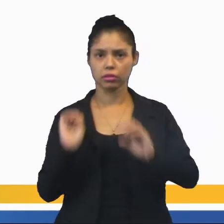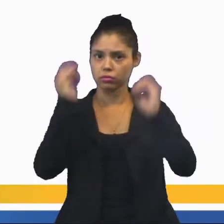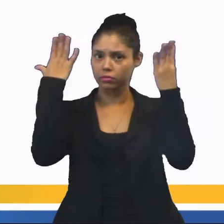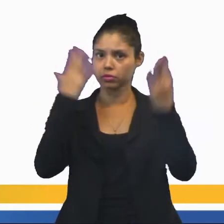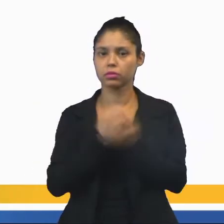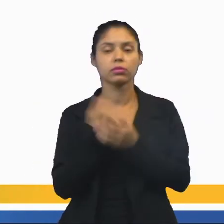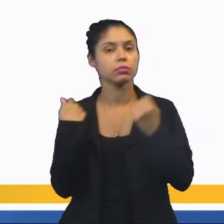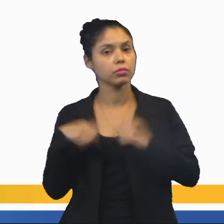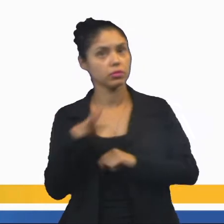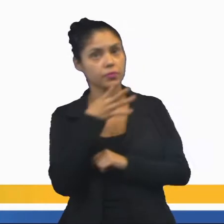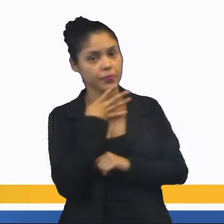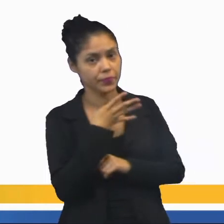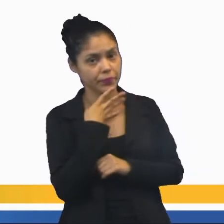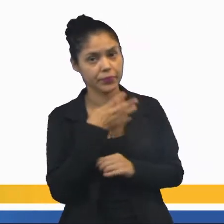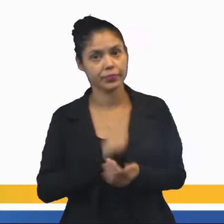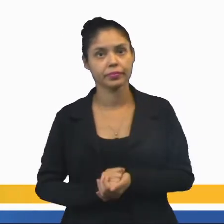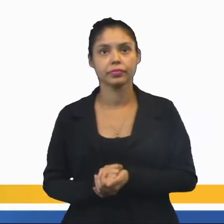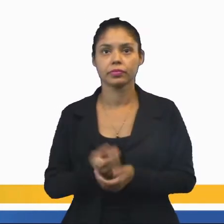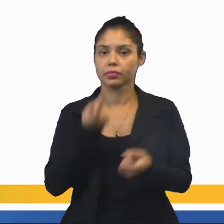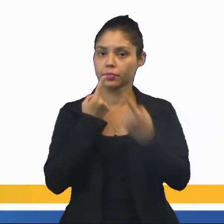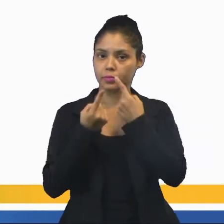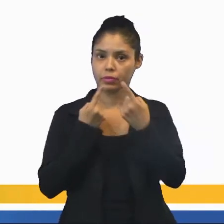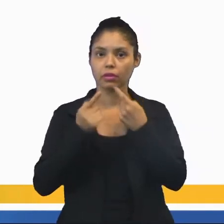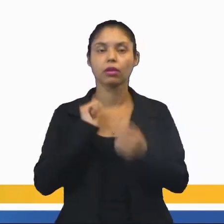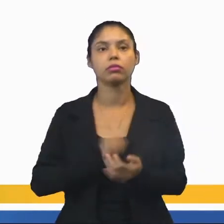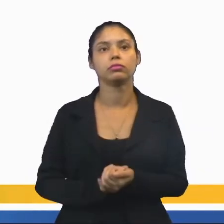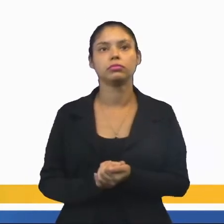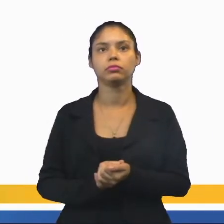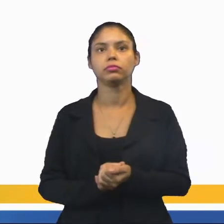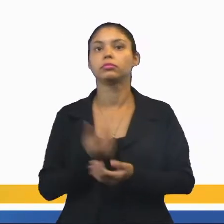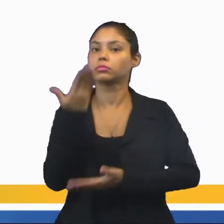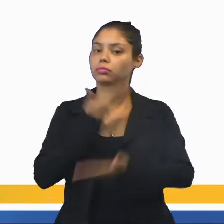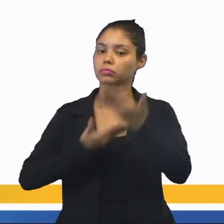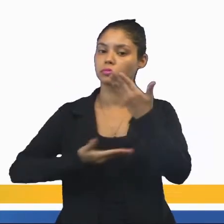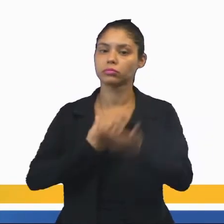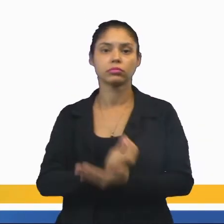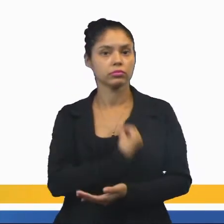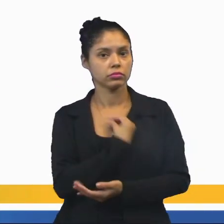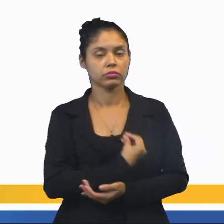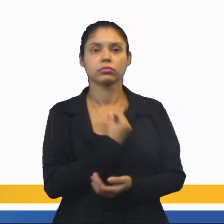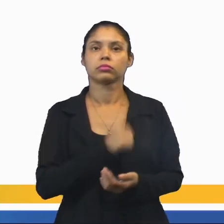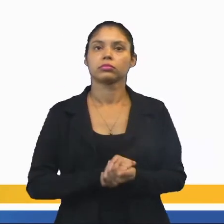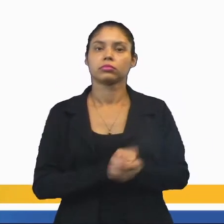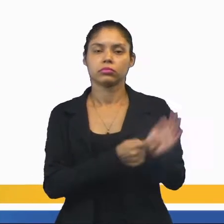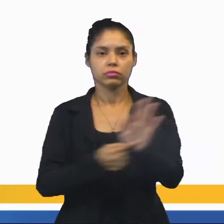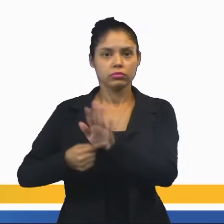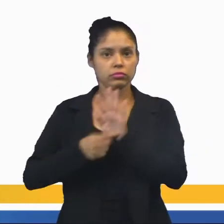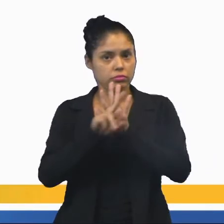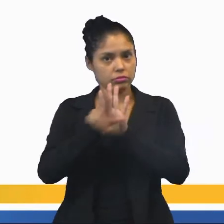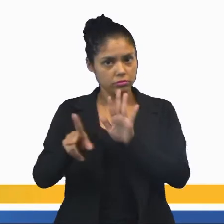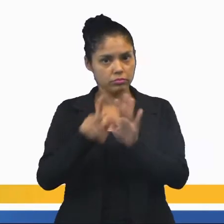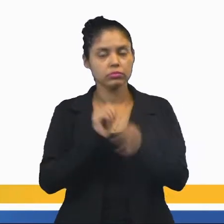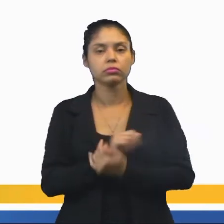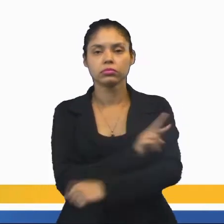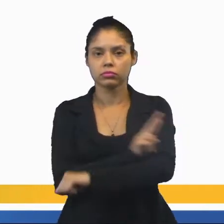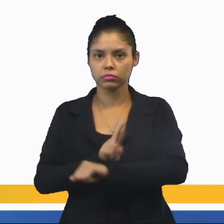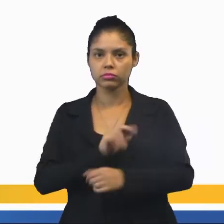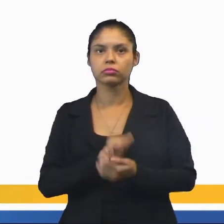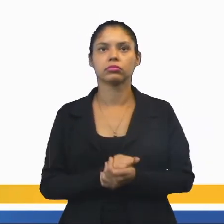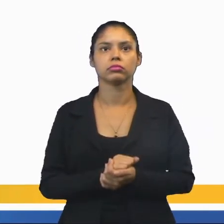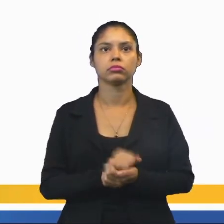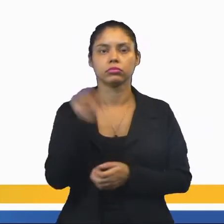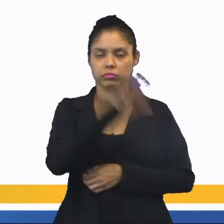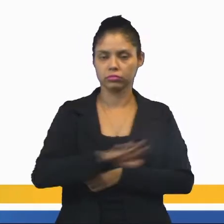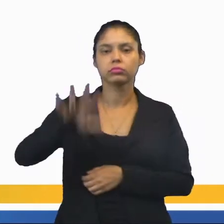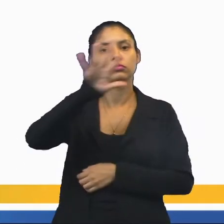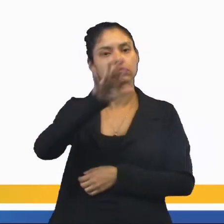necessário conhecer, dialogar, conviver com representantes das diferentes religiões de modo a